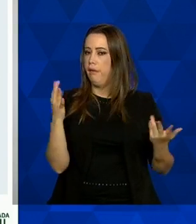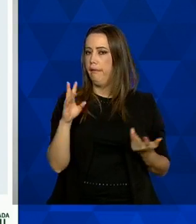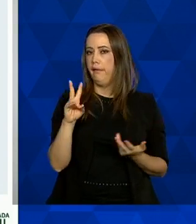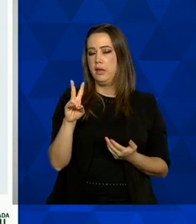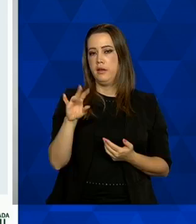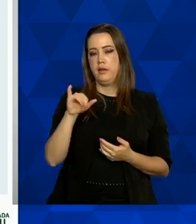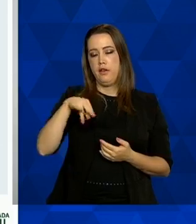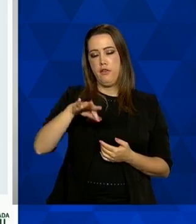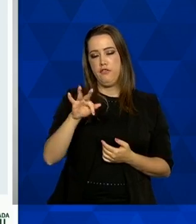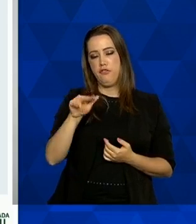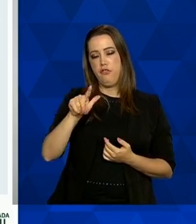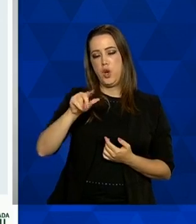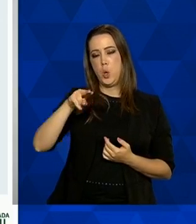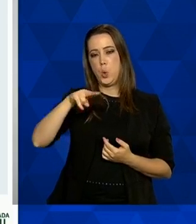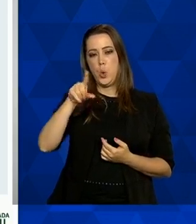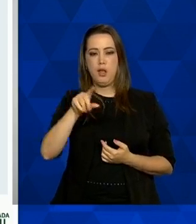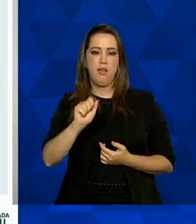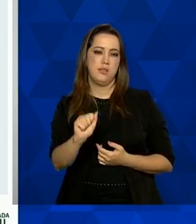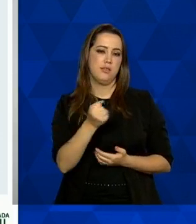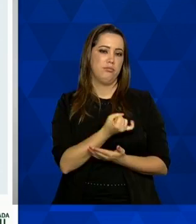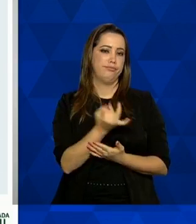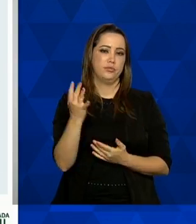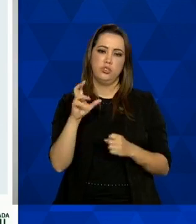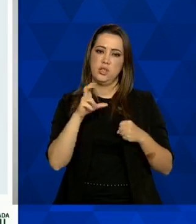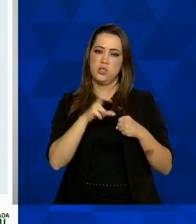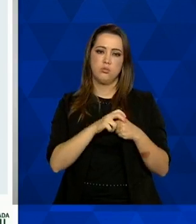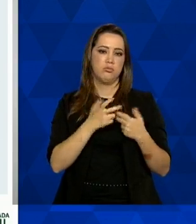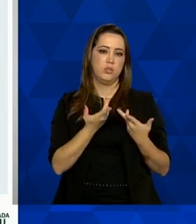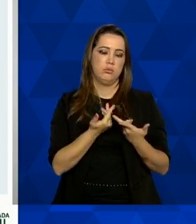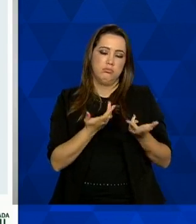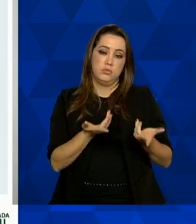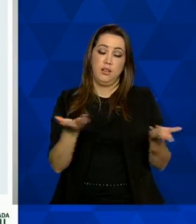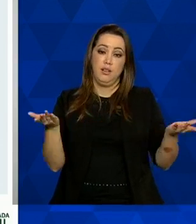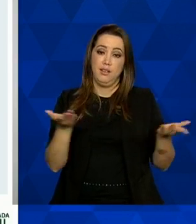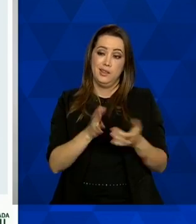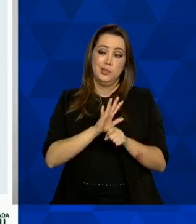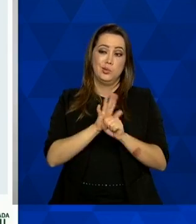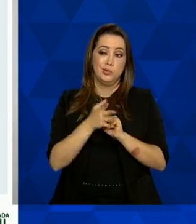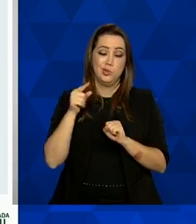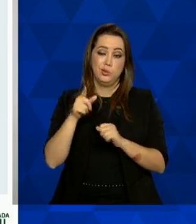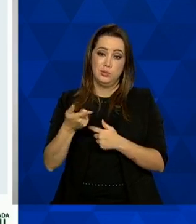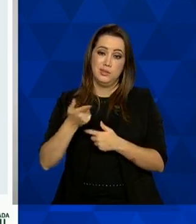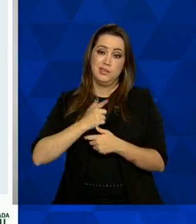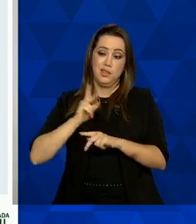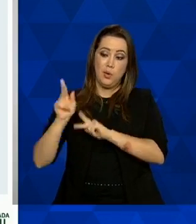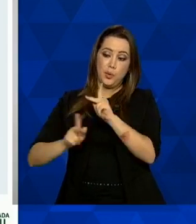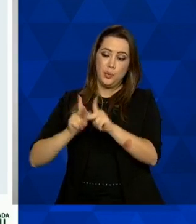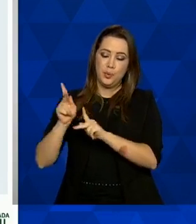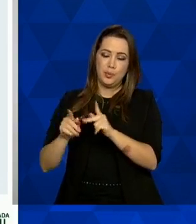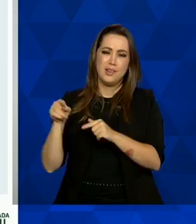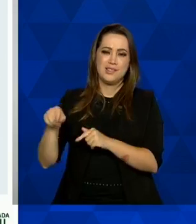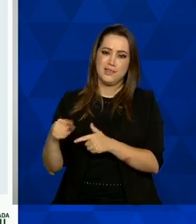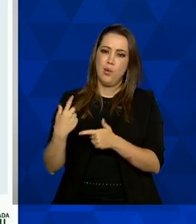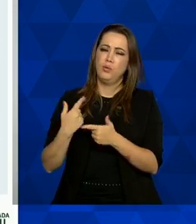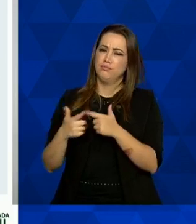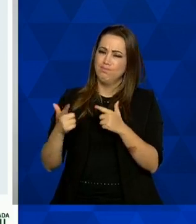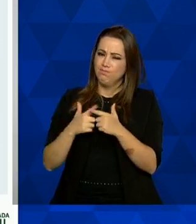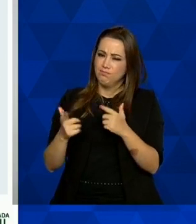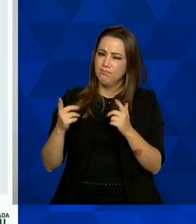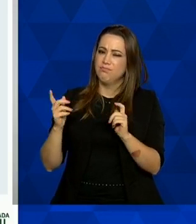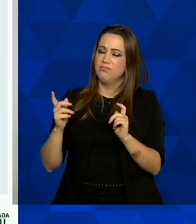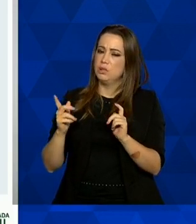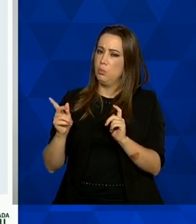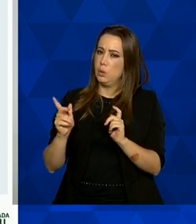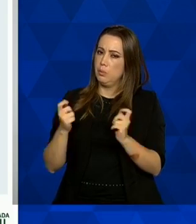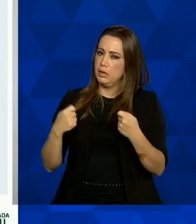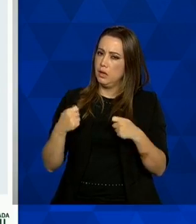e outros vírus respiratórios e agora nós temos a presença do Covid-19 numa população suscetível em que mostra